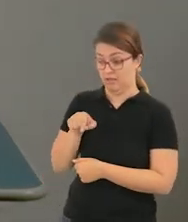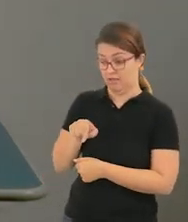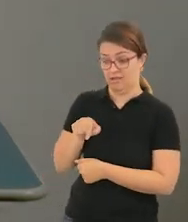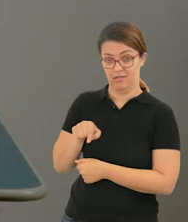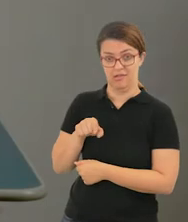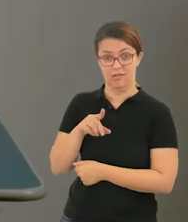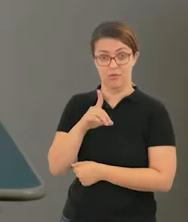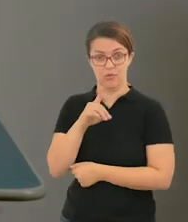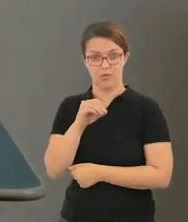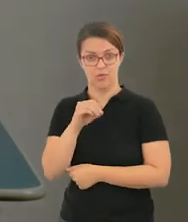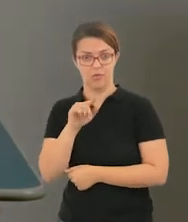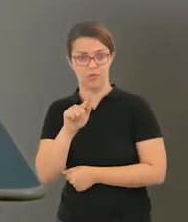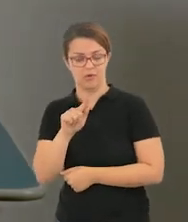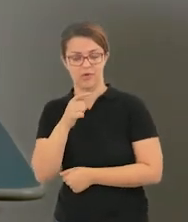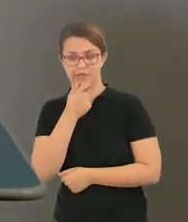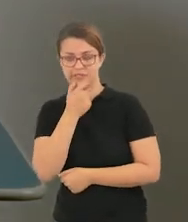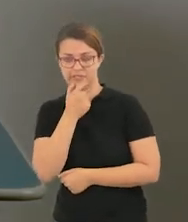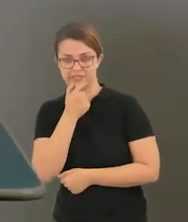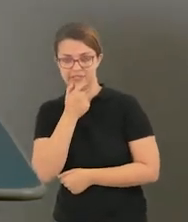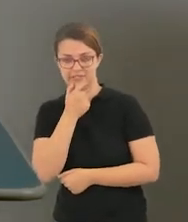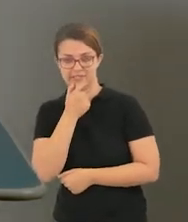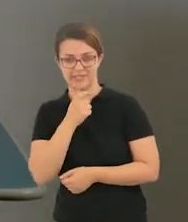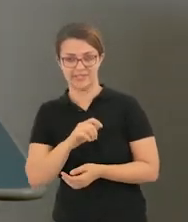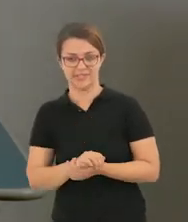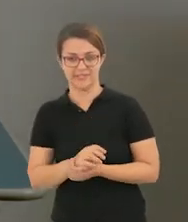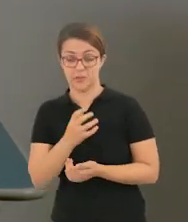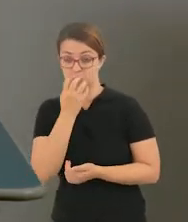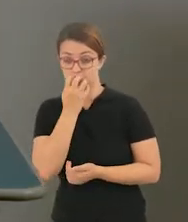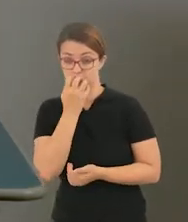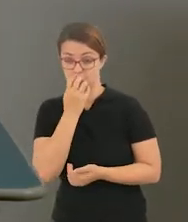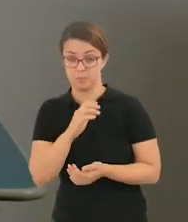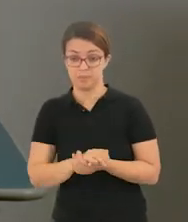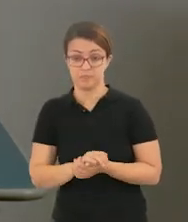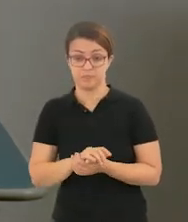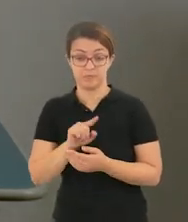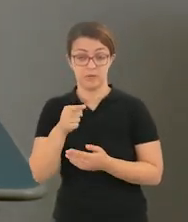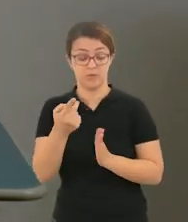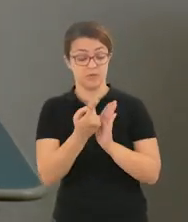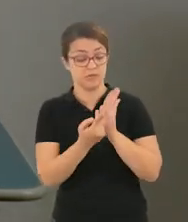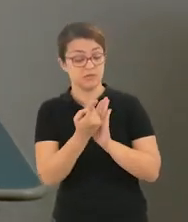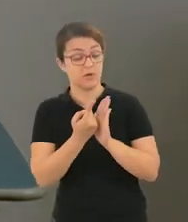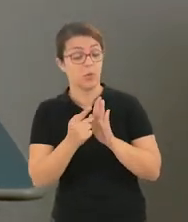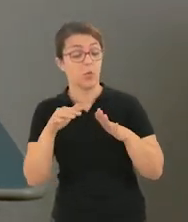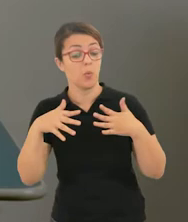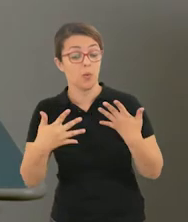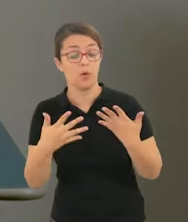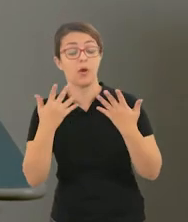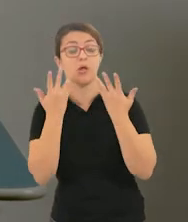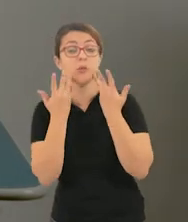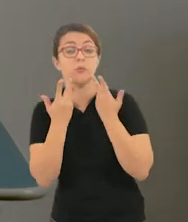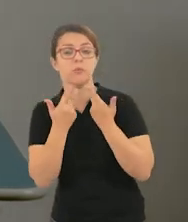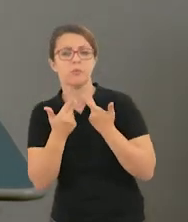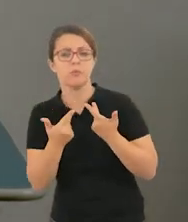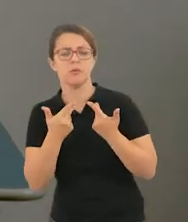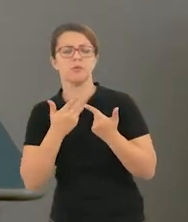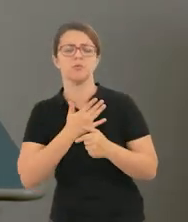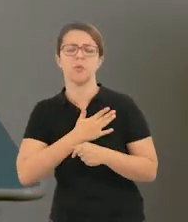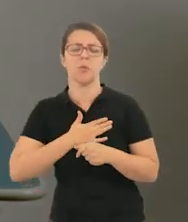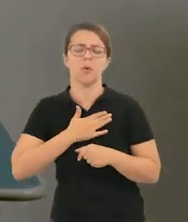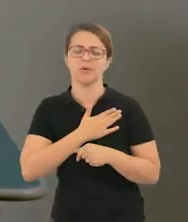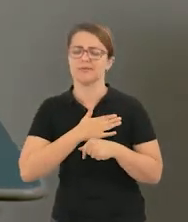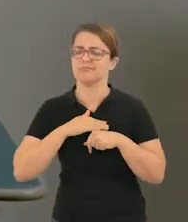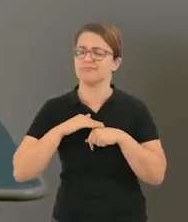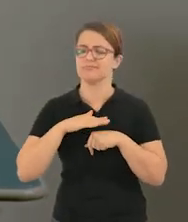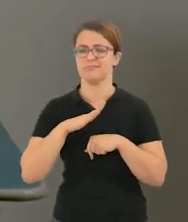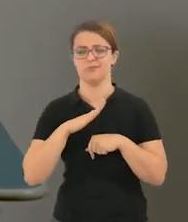Depois de vocês assistirem o vídeo que estará lá no lição de casa, vocês vão responder a pergunta What's your favorite